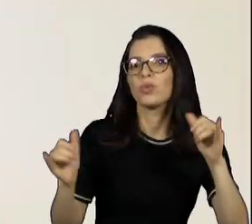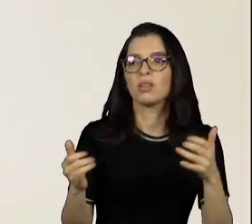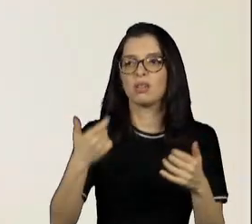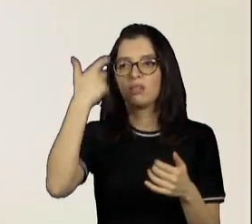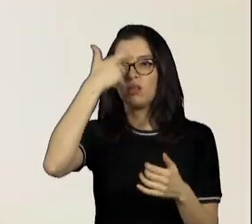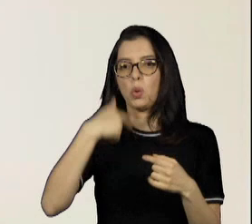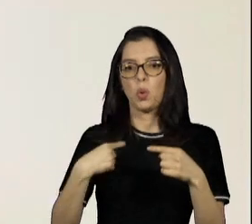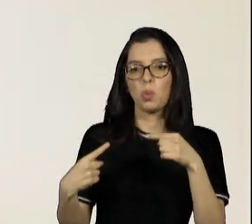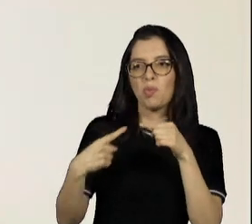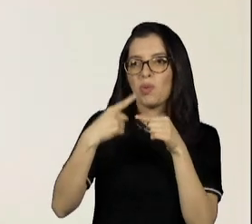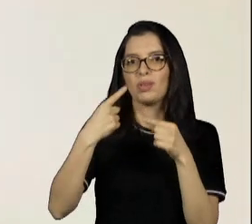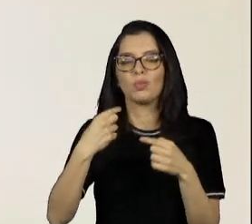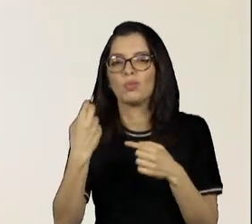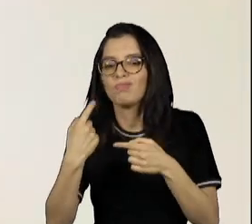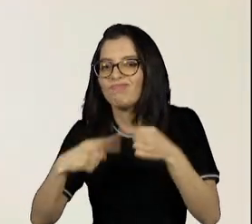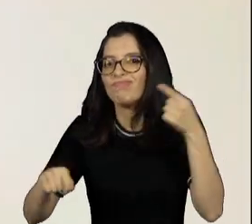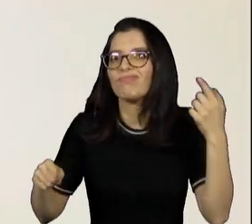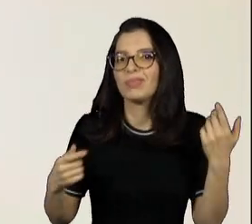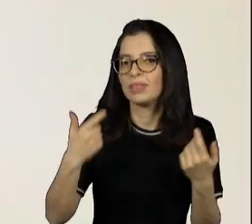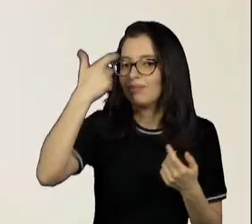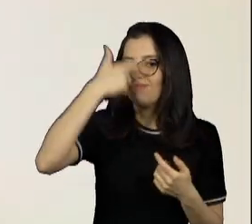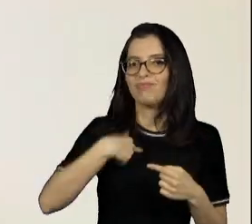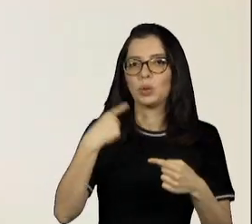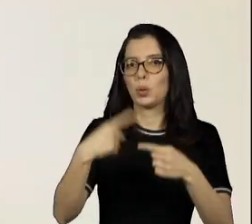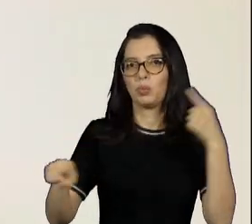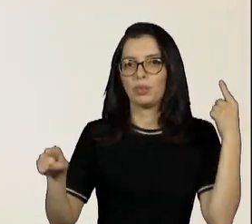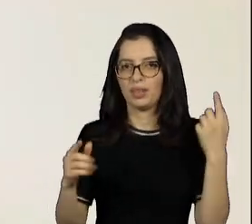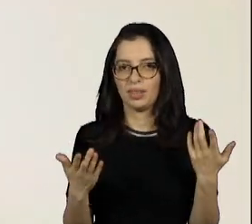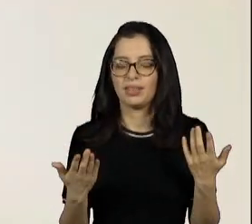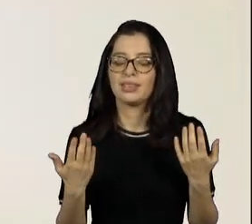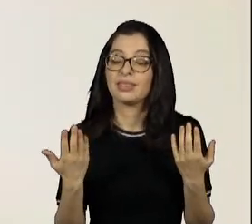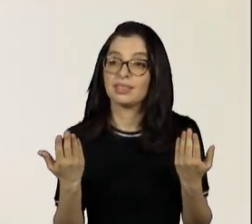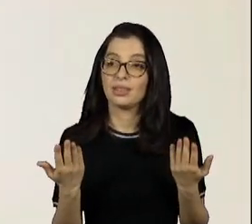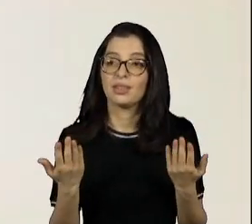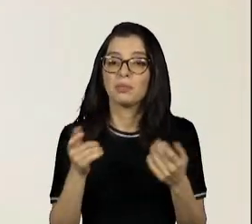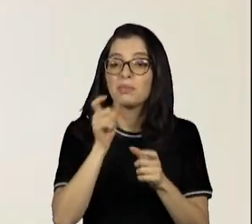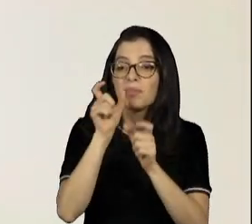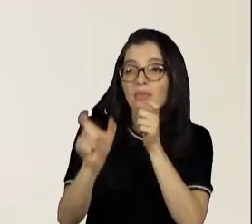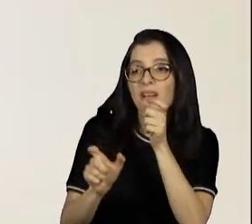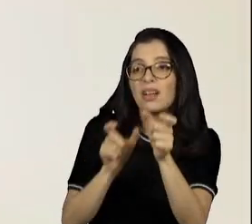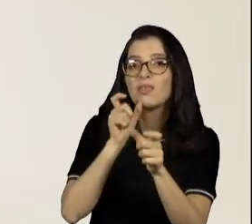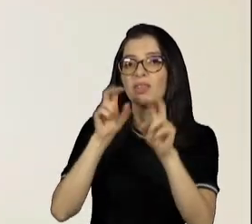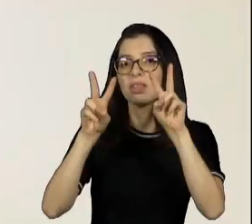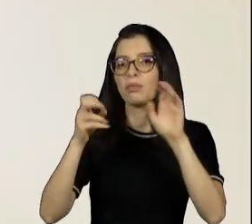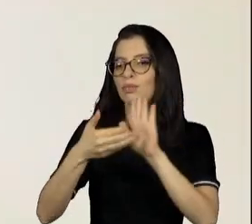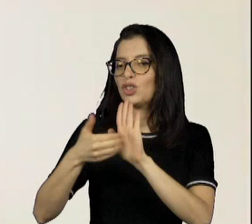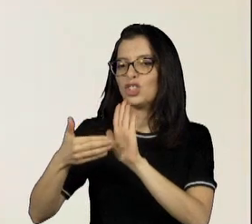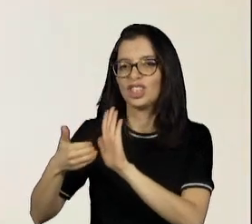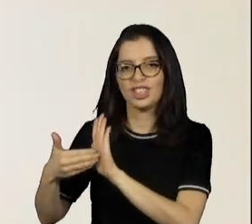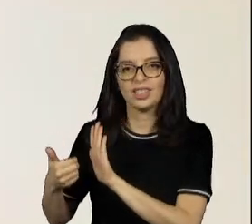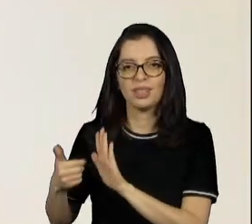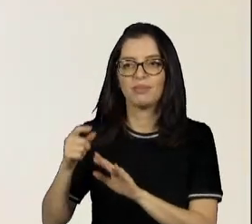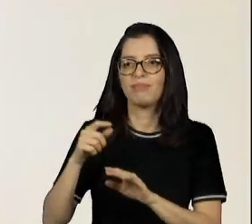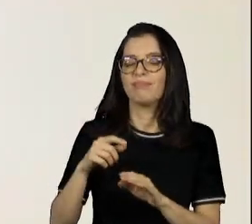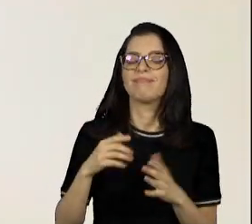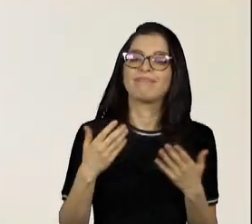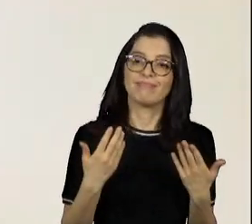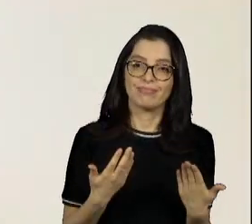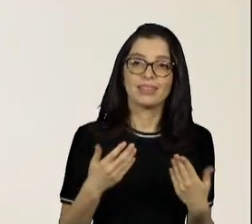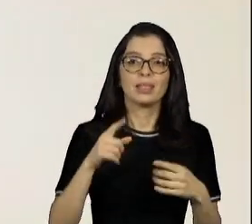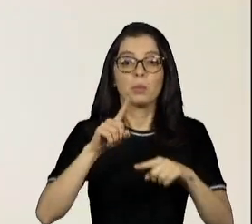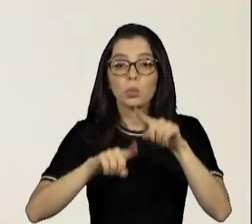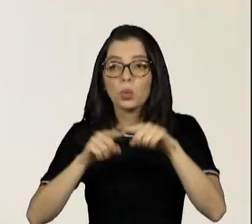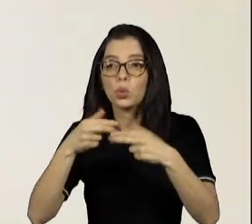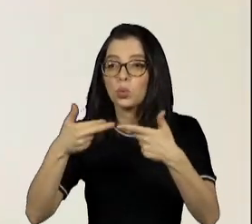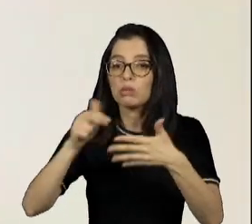de verbo, não pode ser usar o imperativo com as crianças, sem que se referir ou falar com os pais para depois se dirigir para a criança.